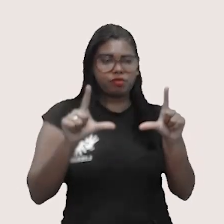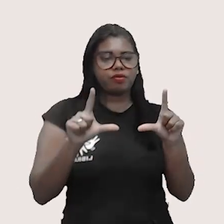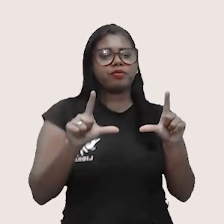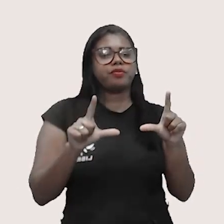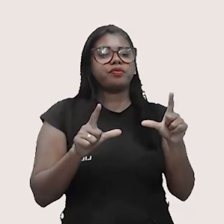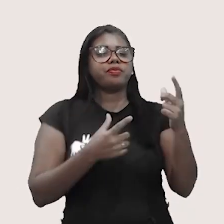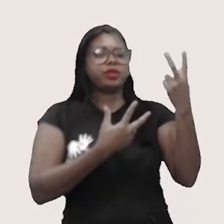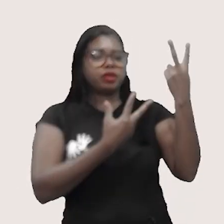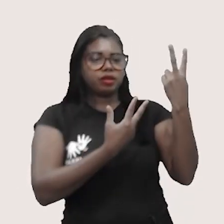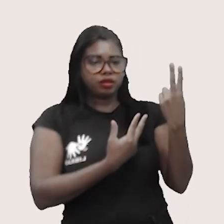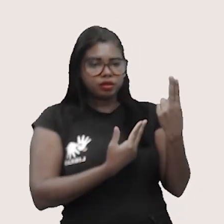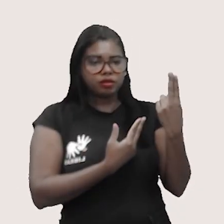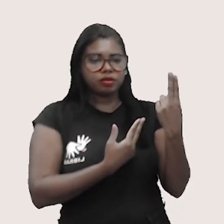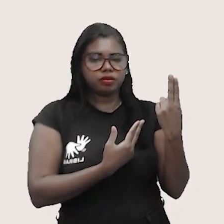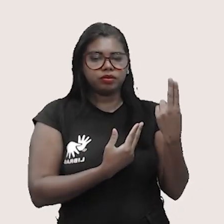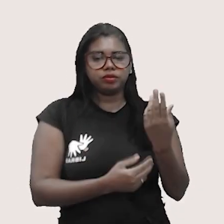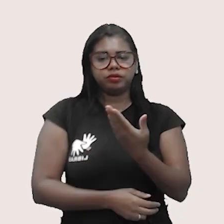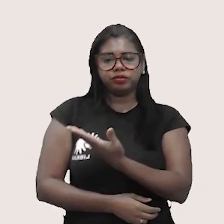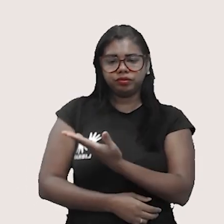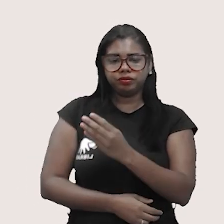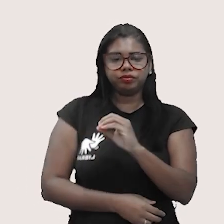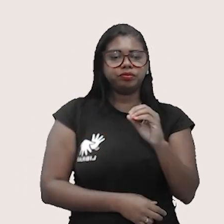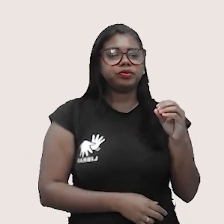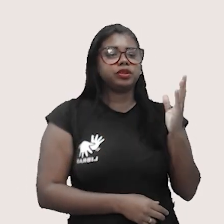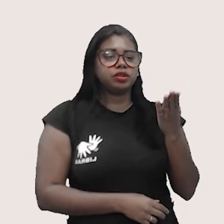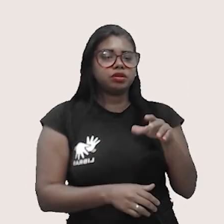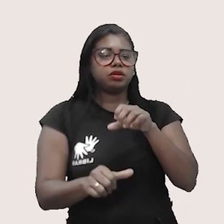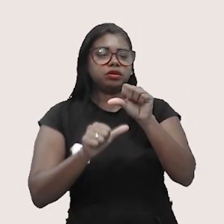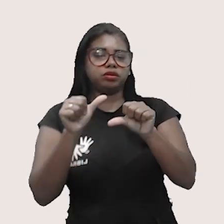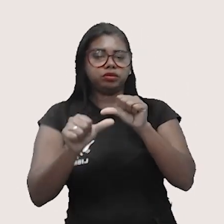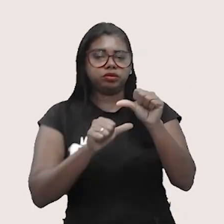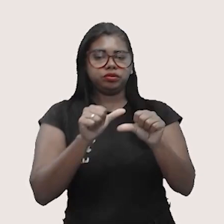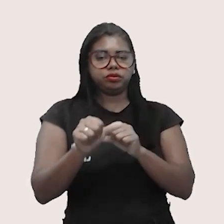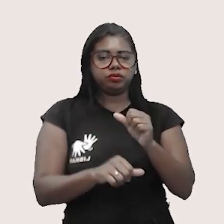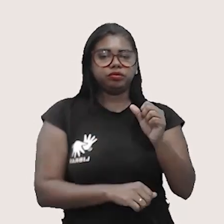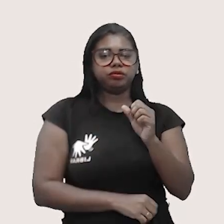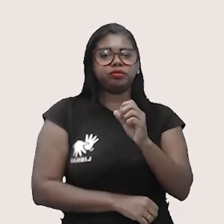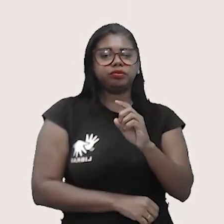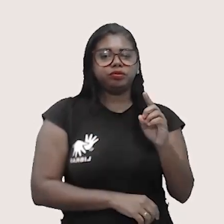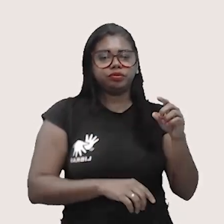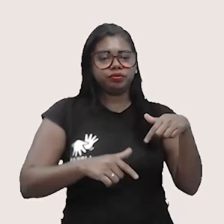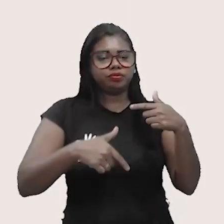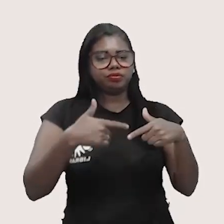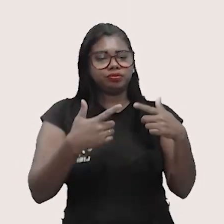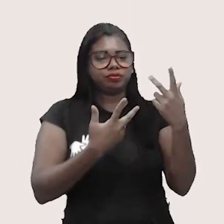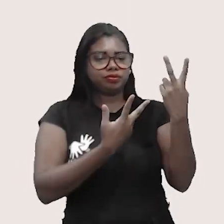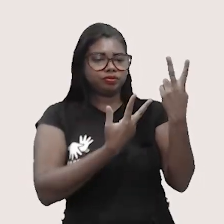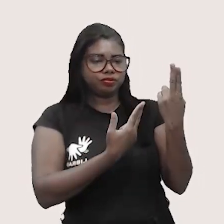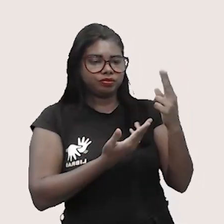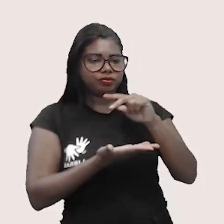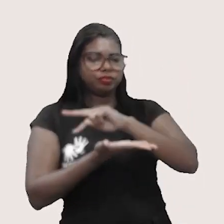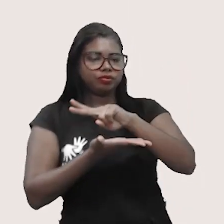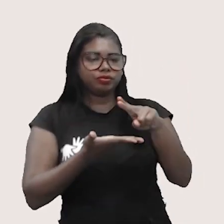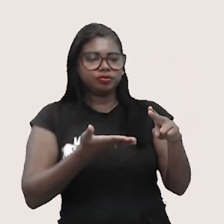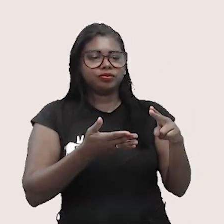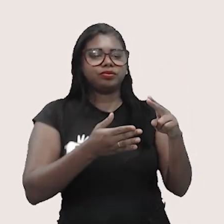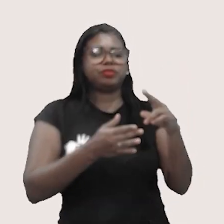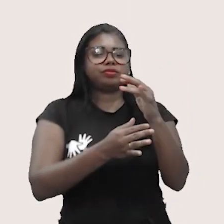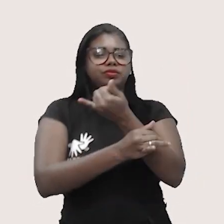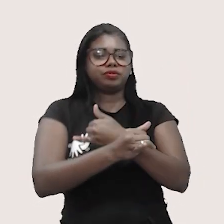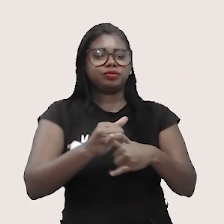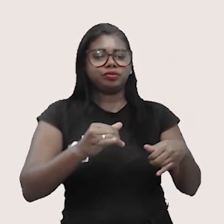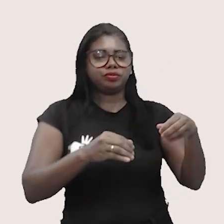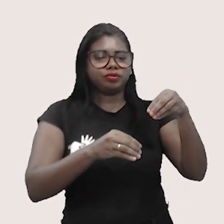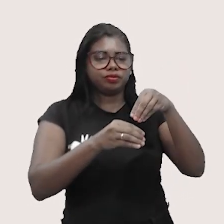interna porque o trabalho é zero. Na transformação adiabática, o trabalho é igual à variação da energia interna negativa